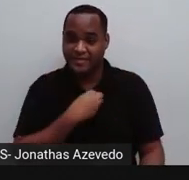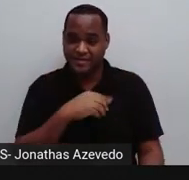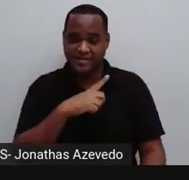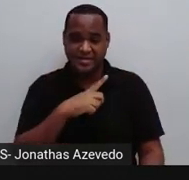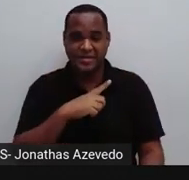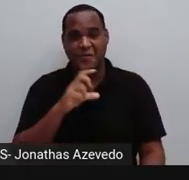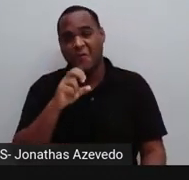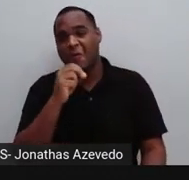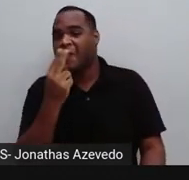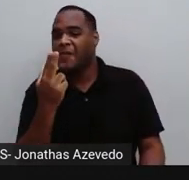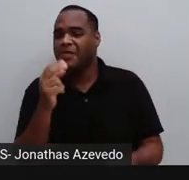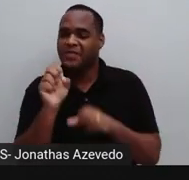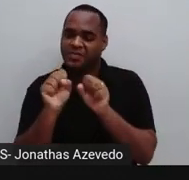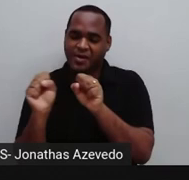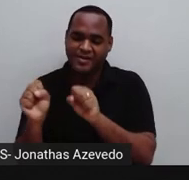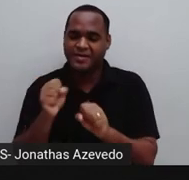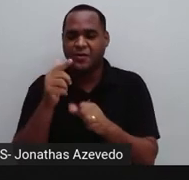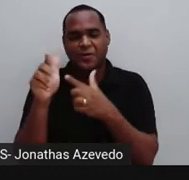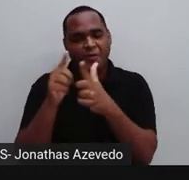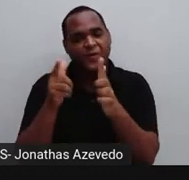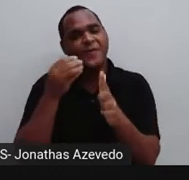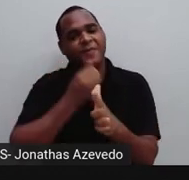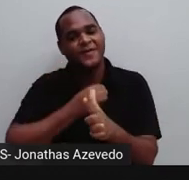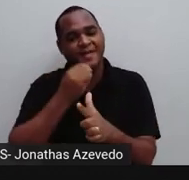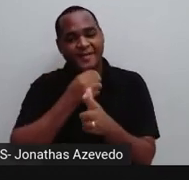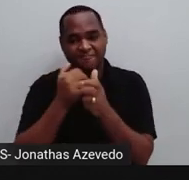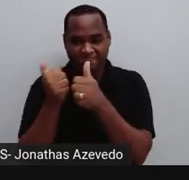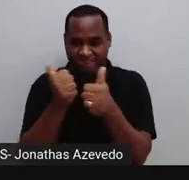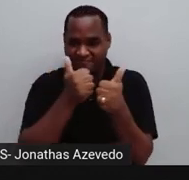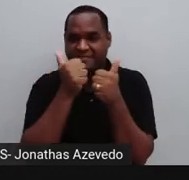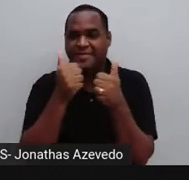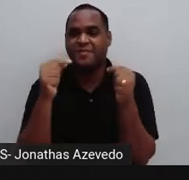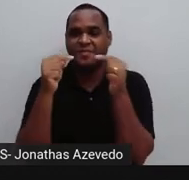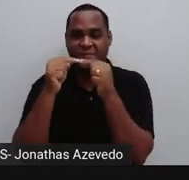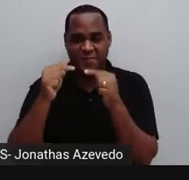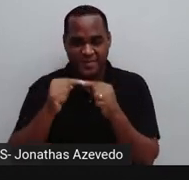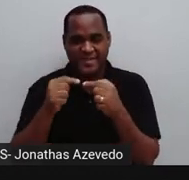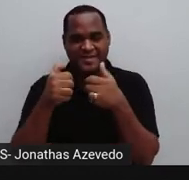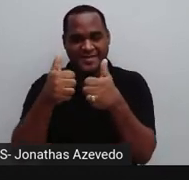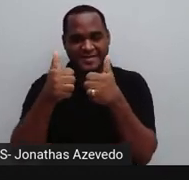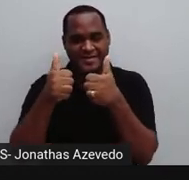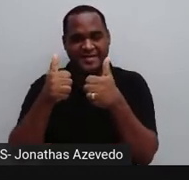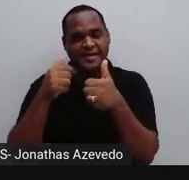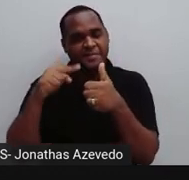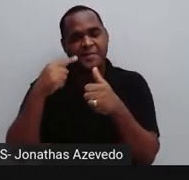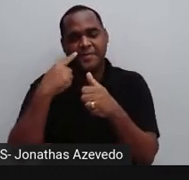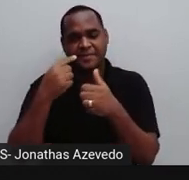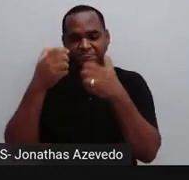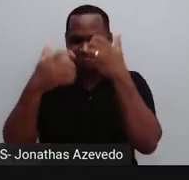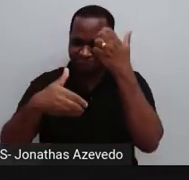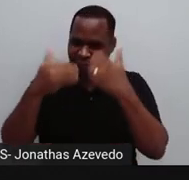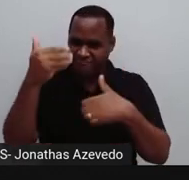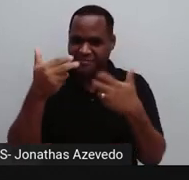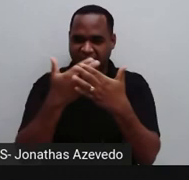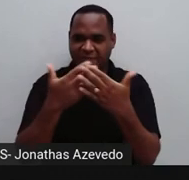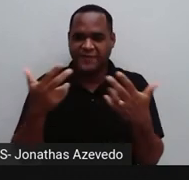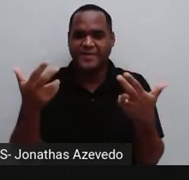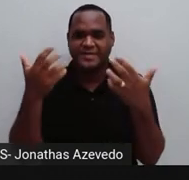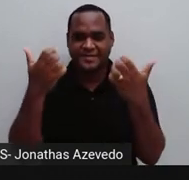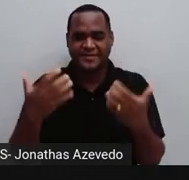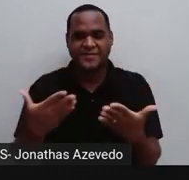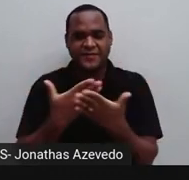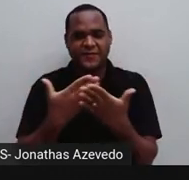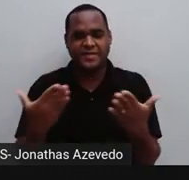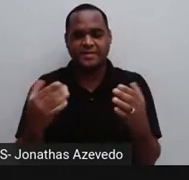a gente não tenha outras oportunidades, não é? Então é isso aí. Deixo essa mensagem para você, para que ela